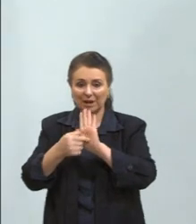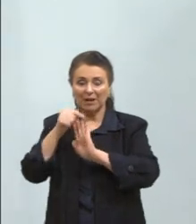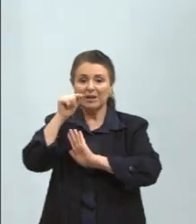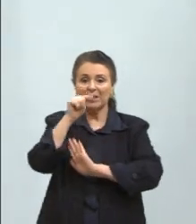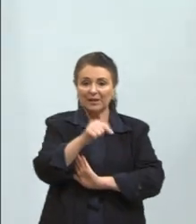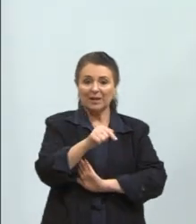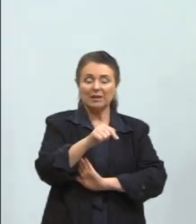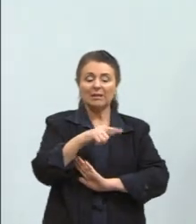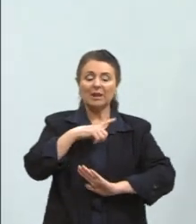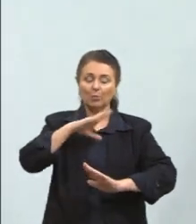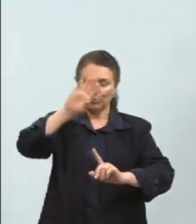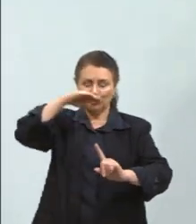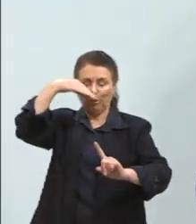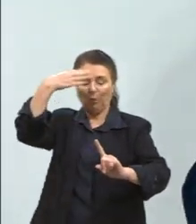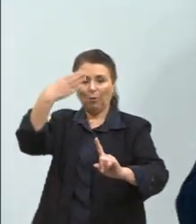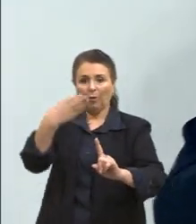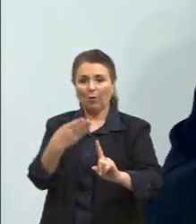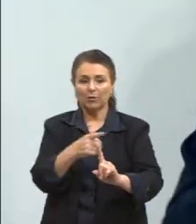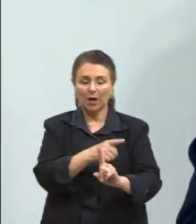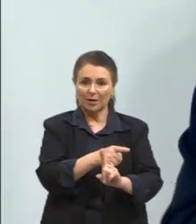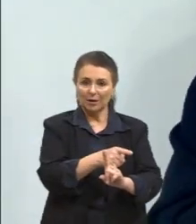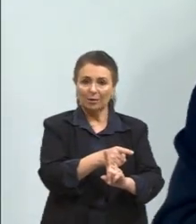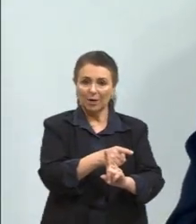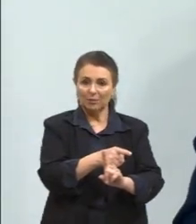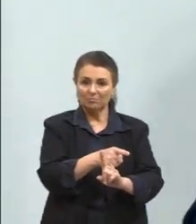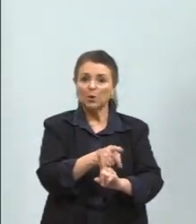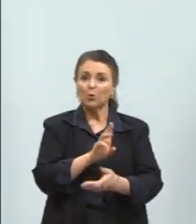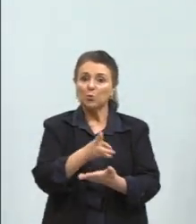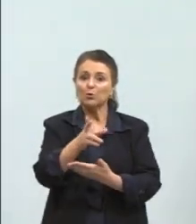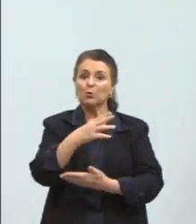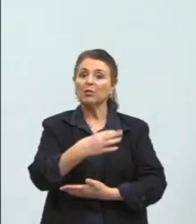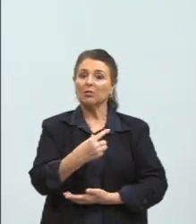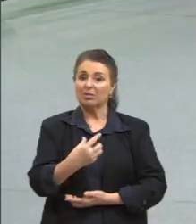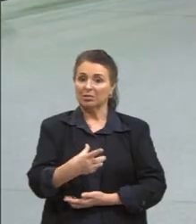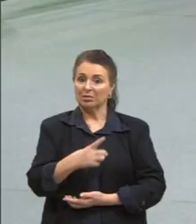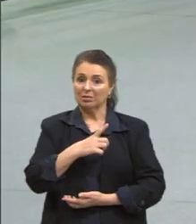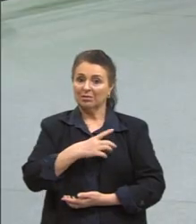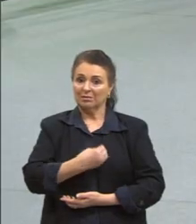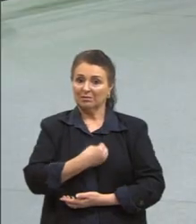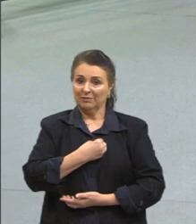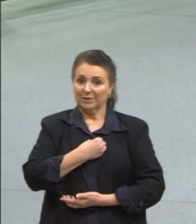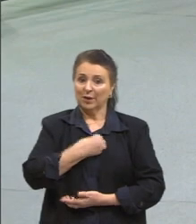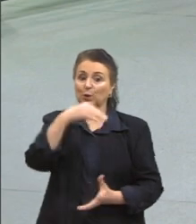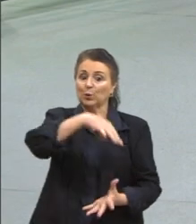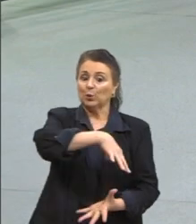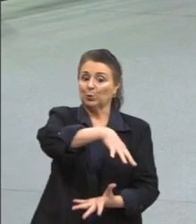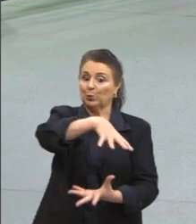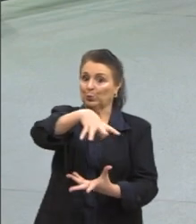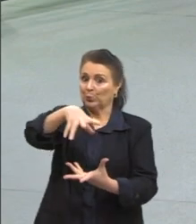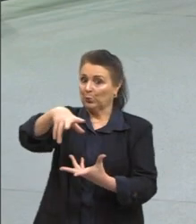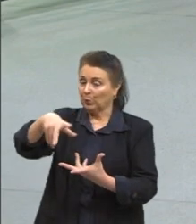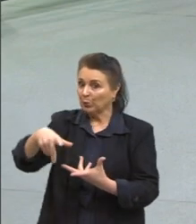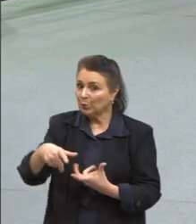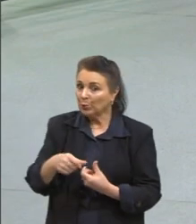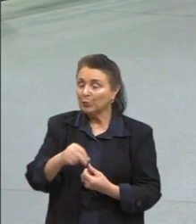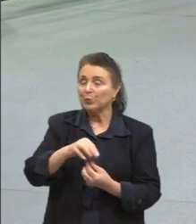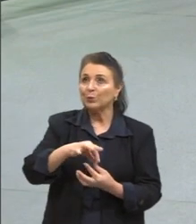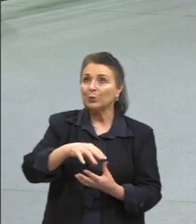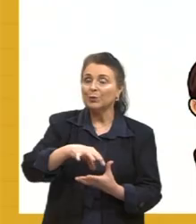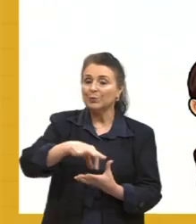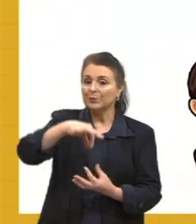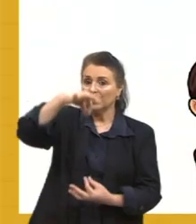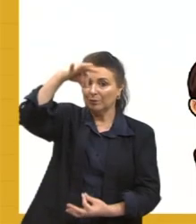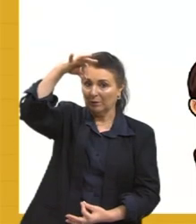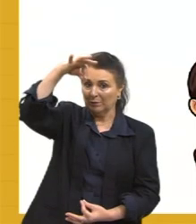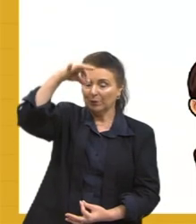lembrado. Então, ele não vai deixar de existir no mundo espiritual. Olha só que interessante. Culturas, a riqueza que a